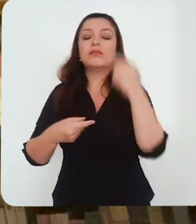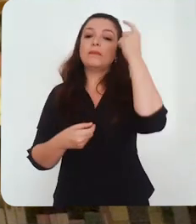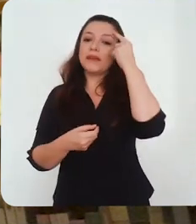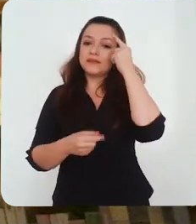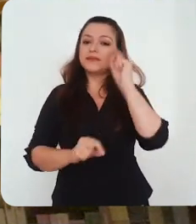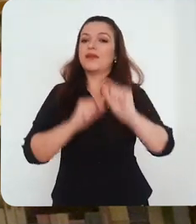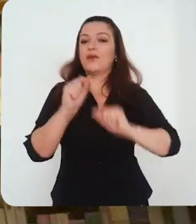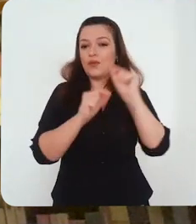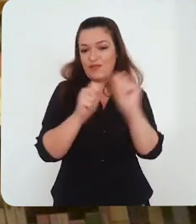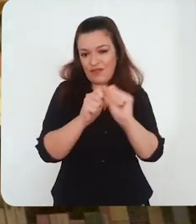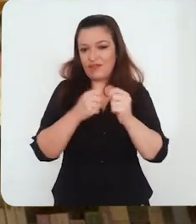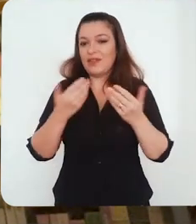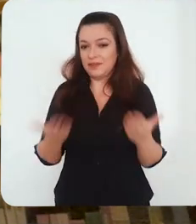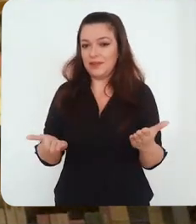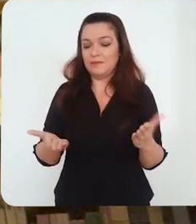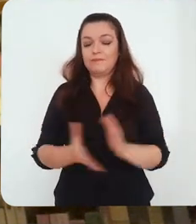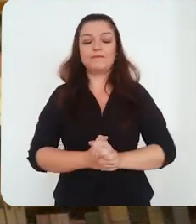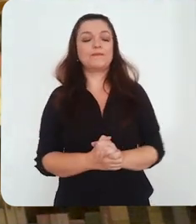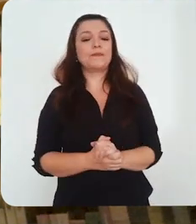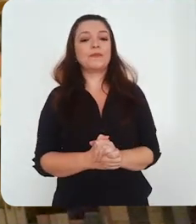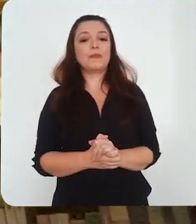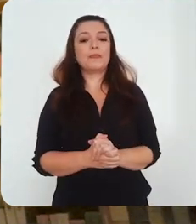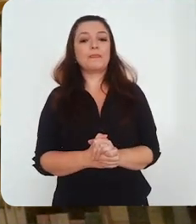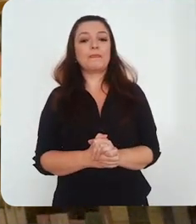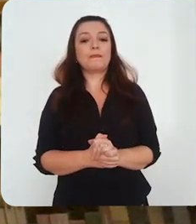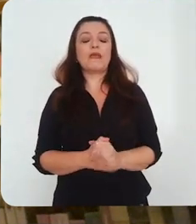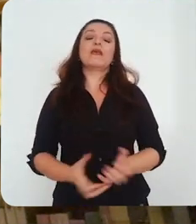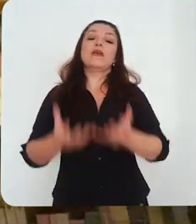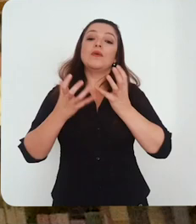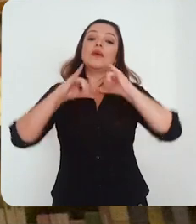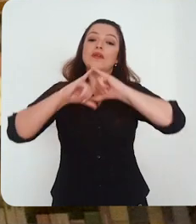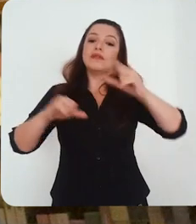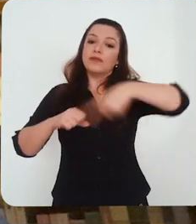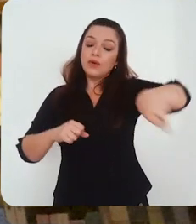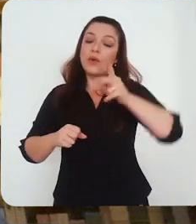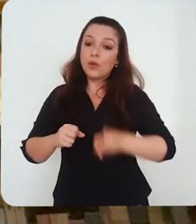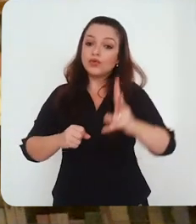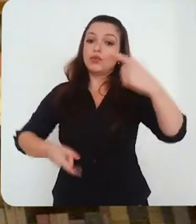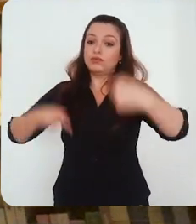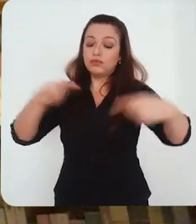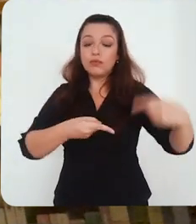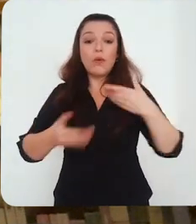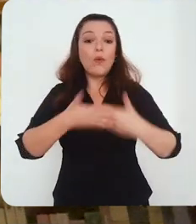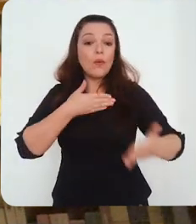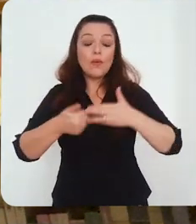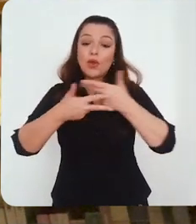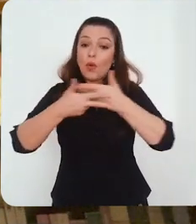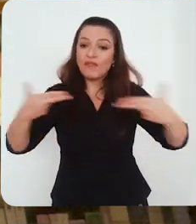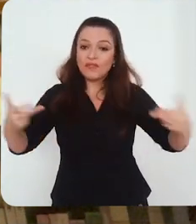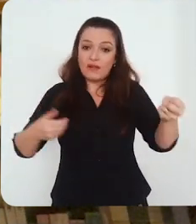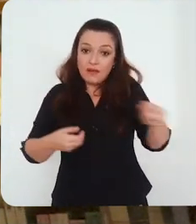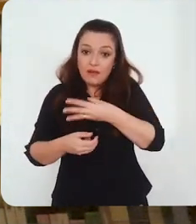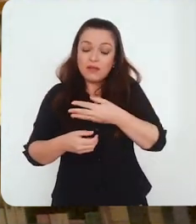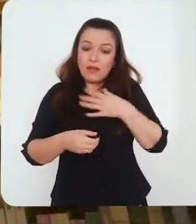também necessariamente. Quero dizer a vocês que continuaremos discutindo, qualquer novidade eu